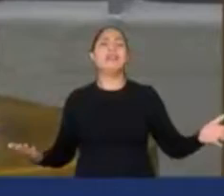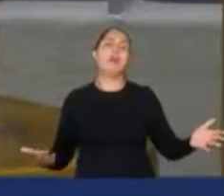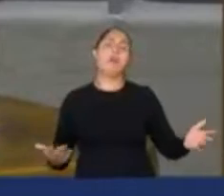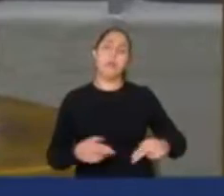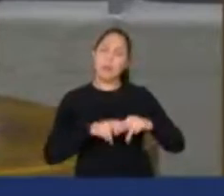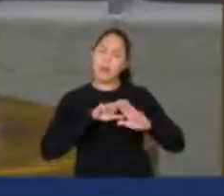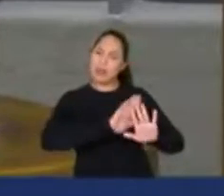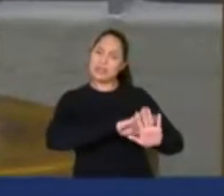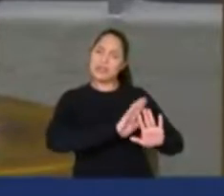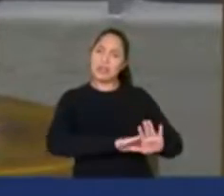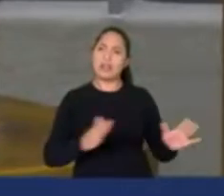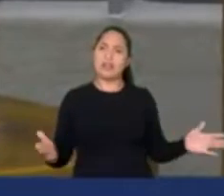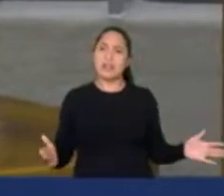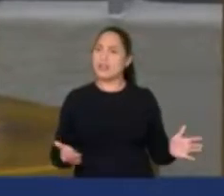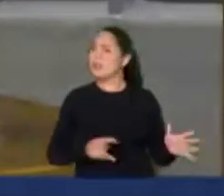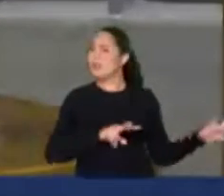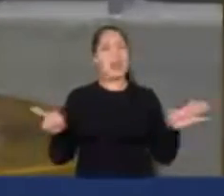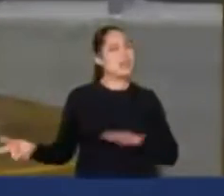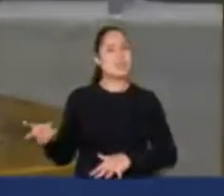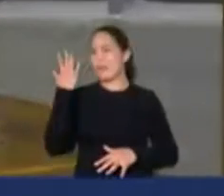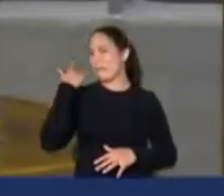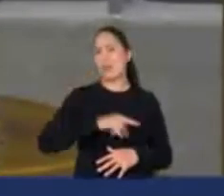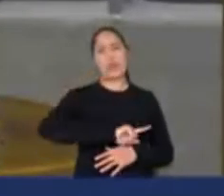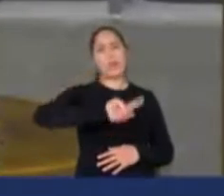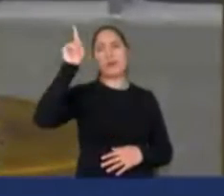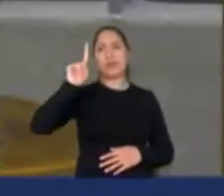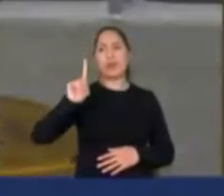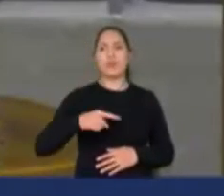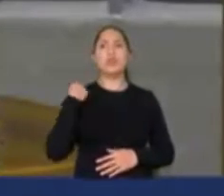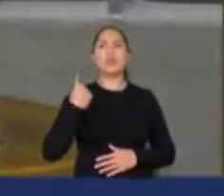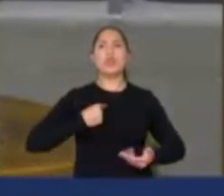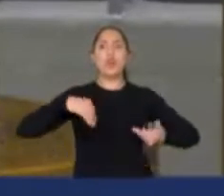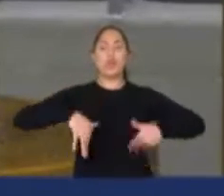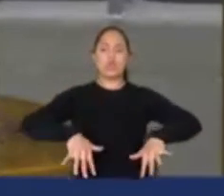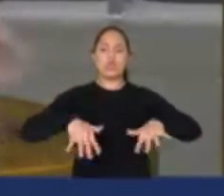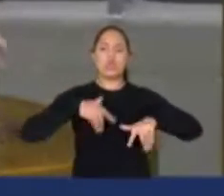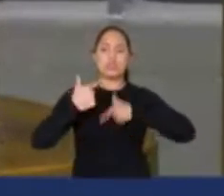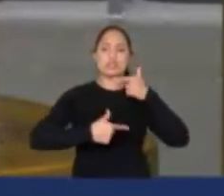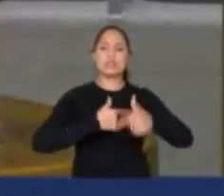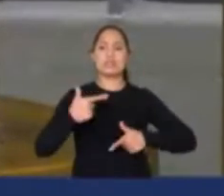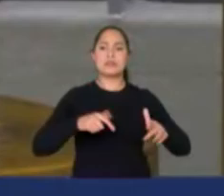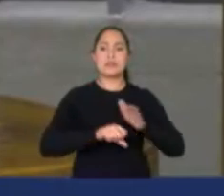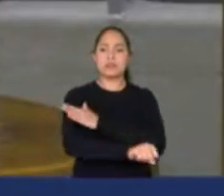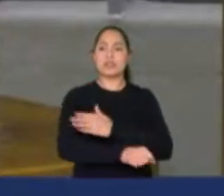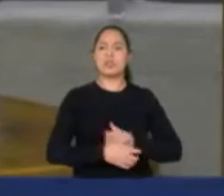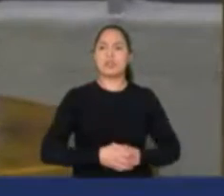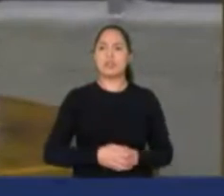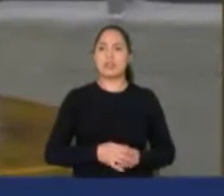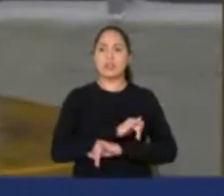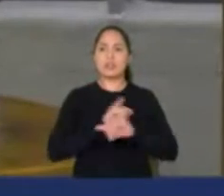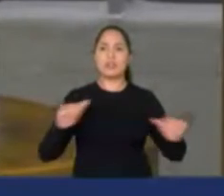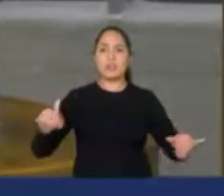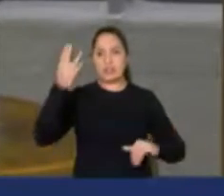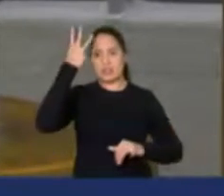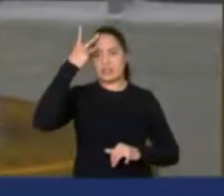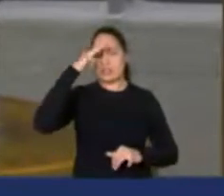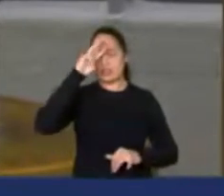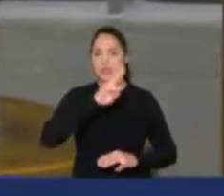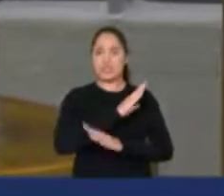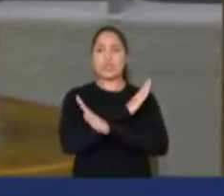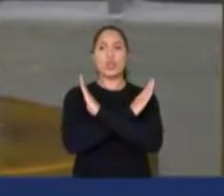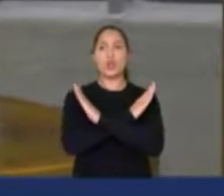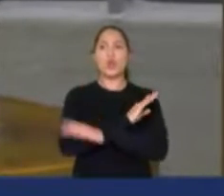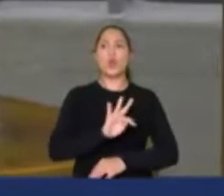Não é uma semana normal. O Congresso deveria suspender os seus trabalhos, dando luta oficial de três dias, porque não se